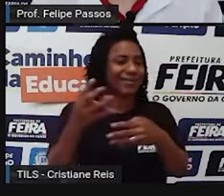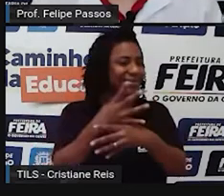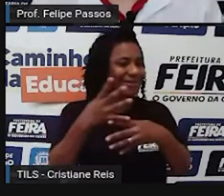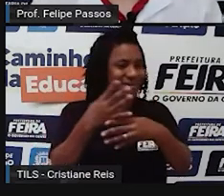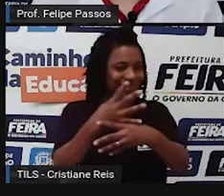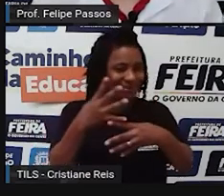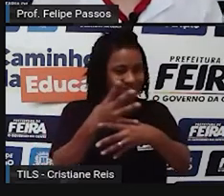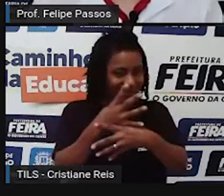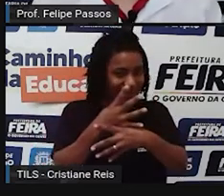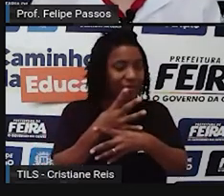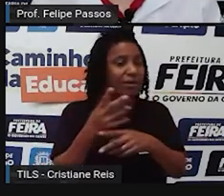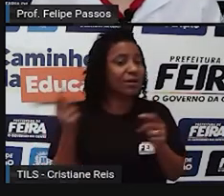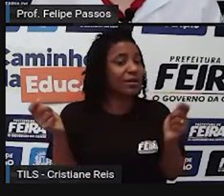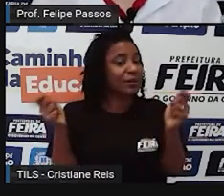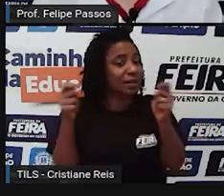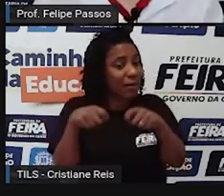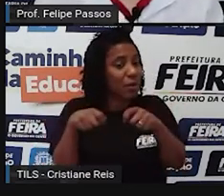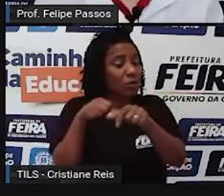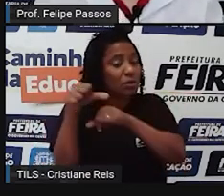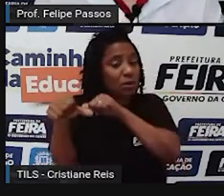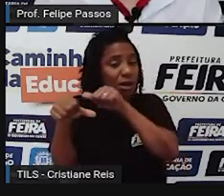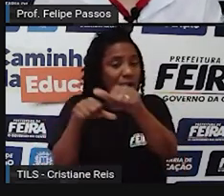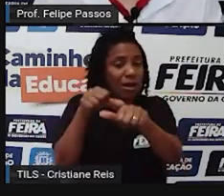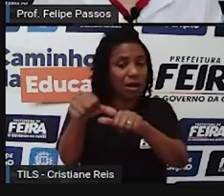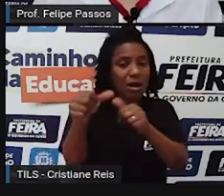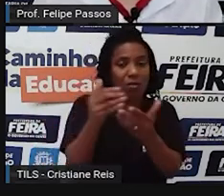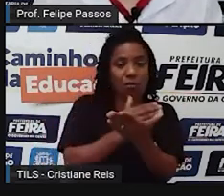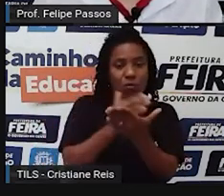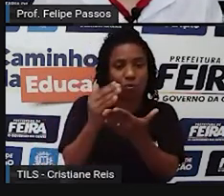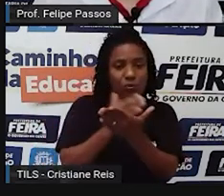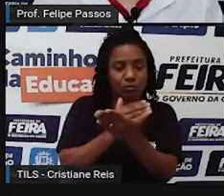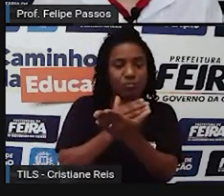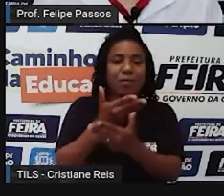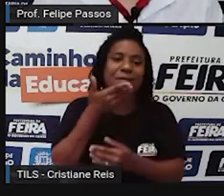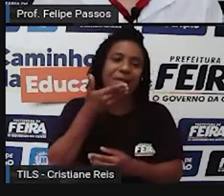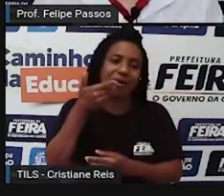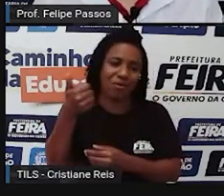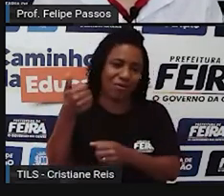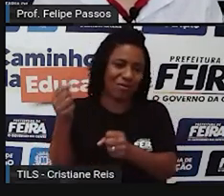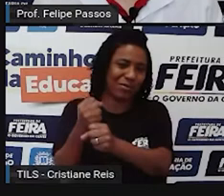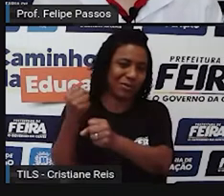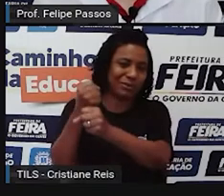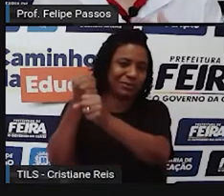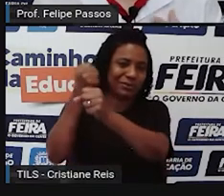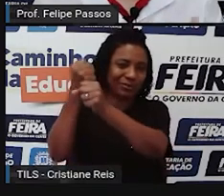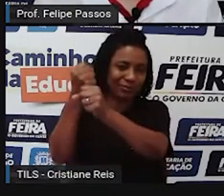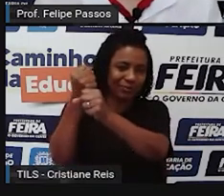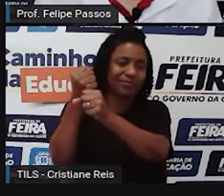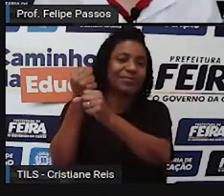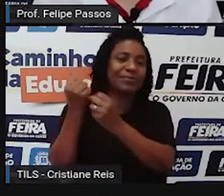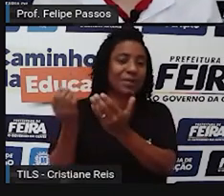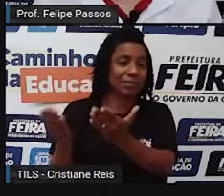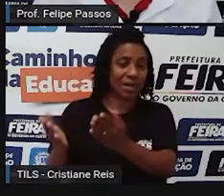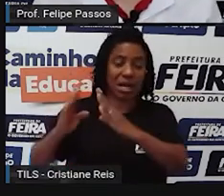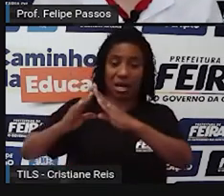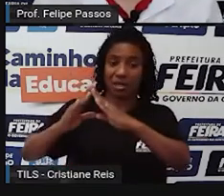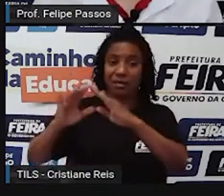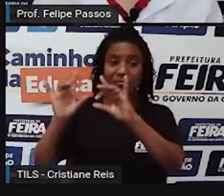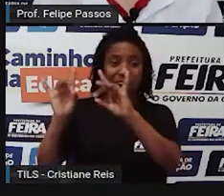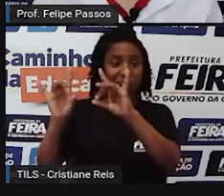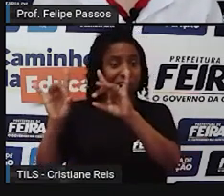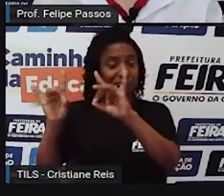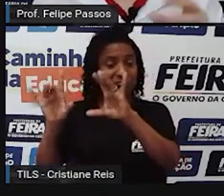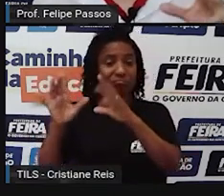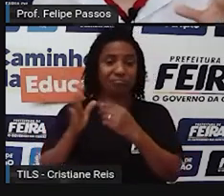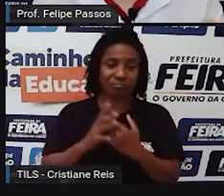a melhorias específicas para a sobrevivência do ser humano. Então, para o ser humano ter uma vida mais confortável, né?